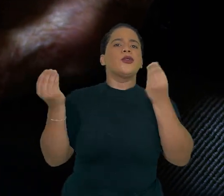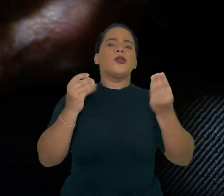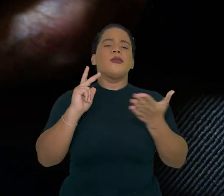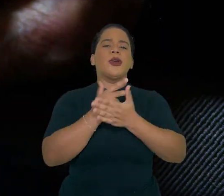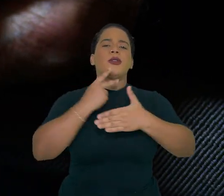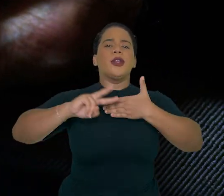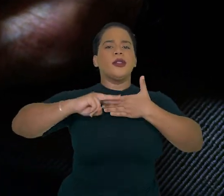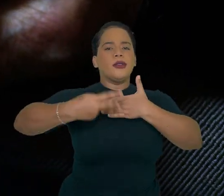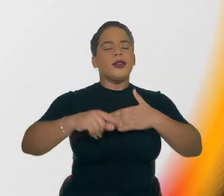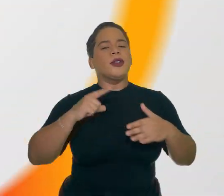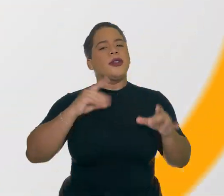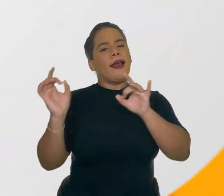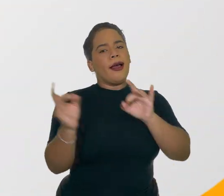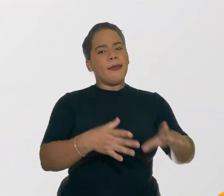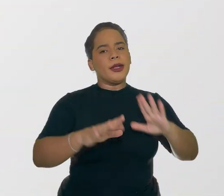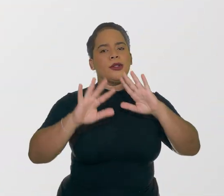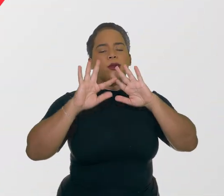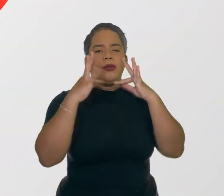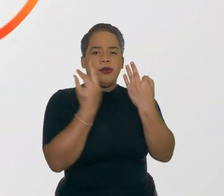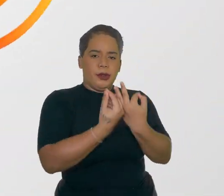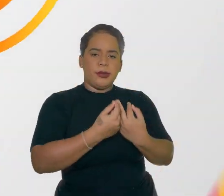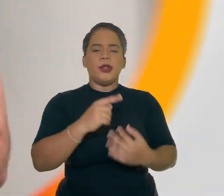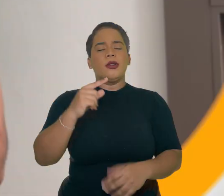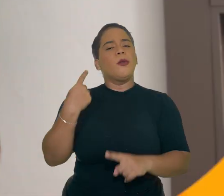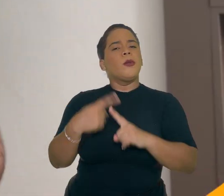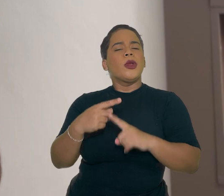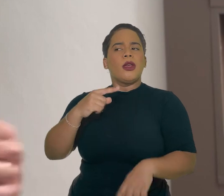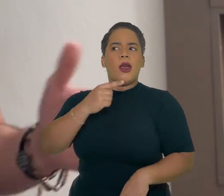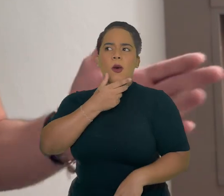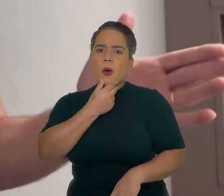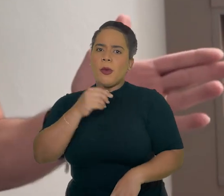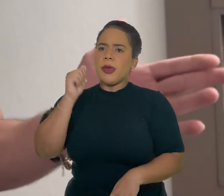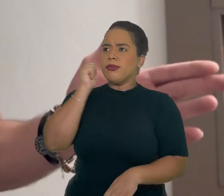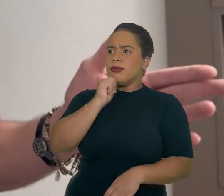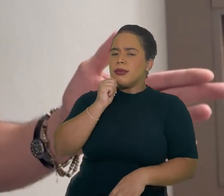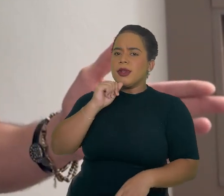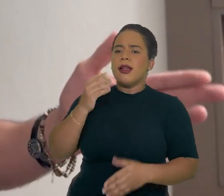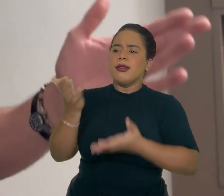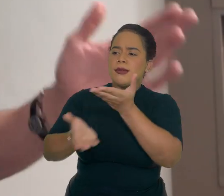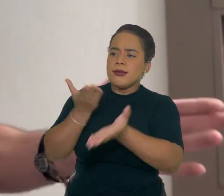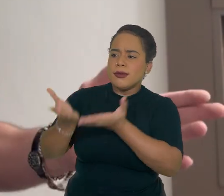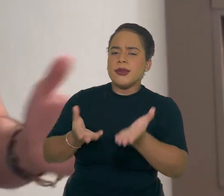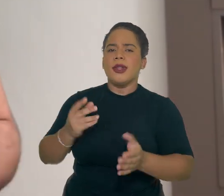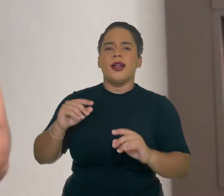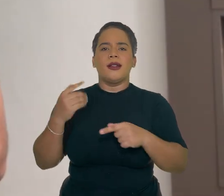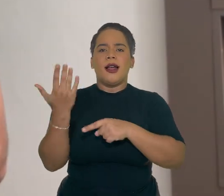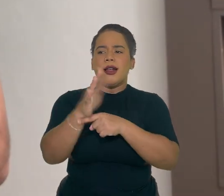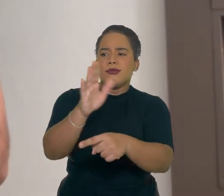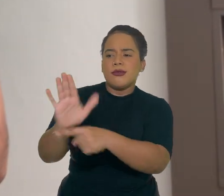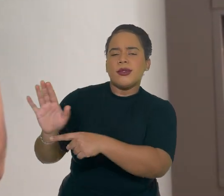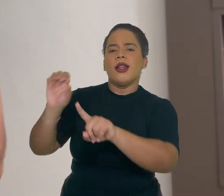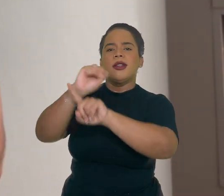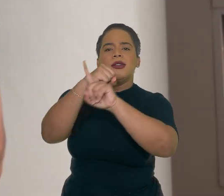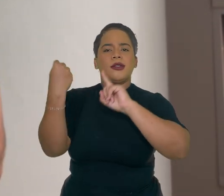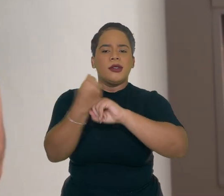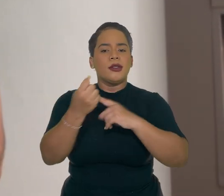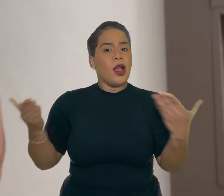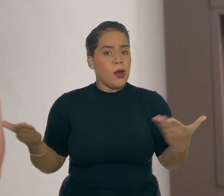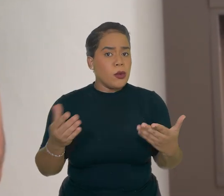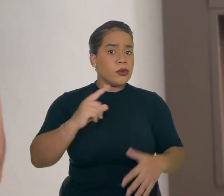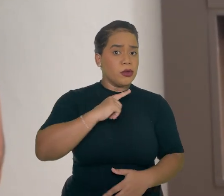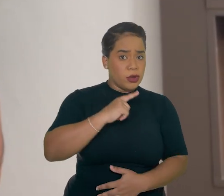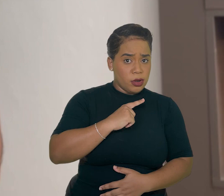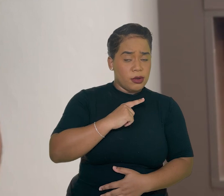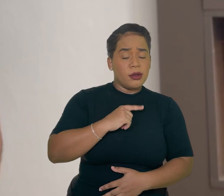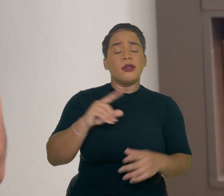consequências da negligência familiar. São homens e mulheres que dedicaram as suas vidas para a criação da sociedade que temos